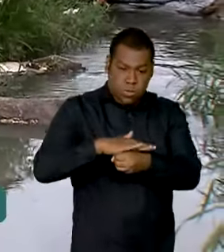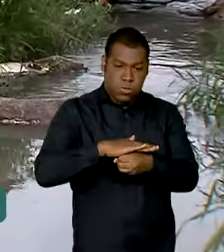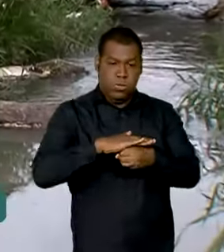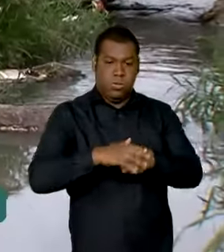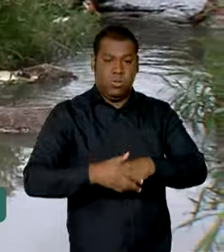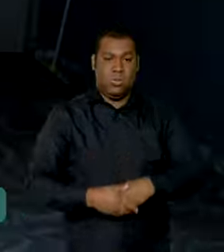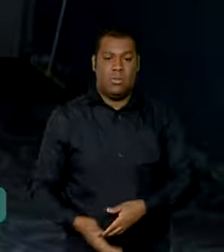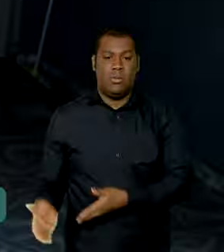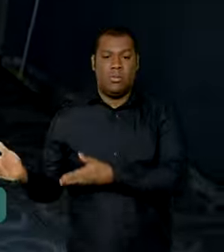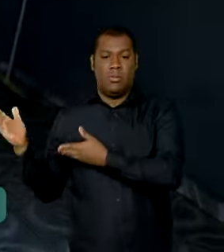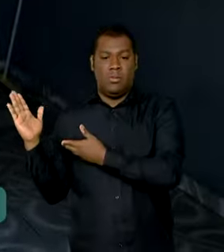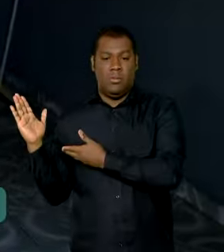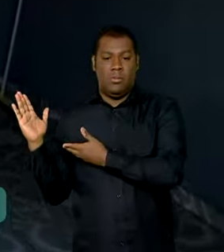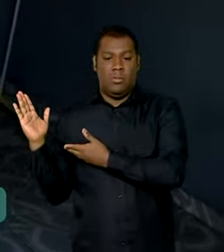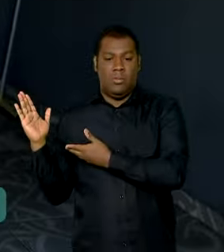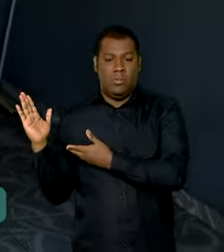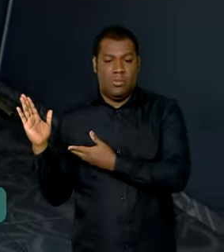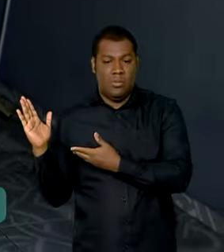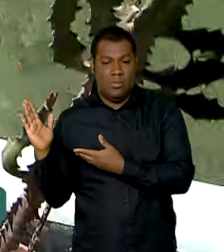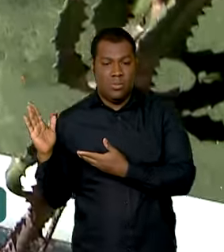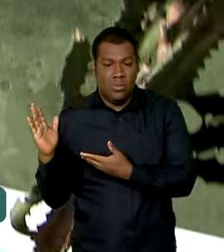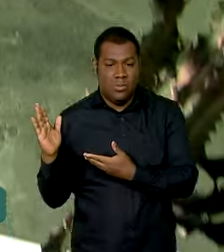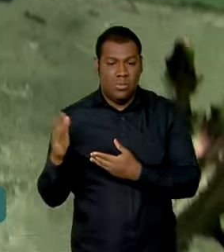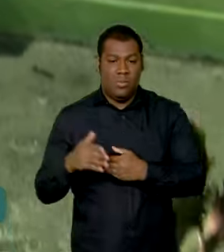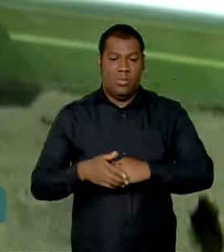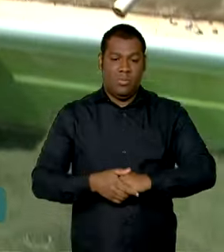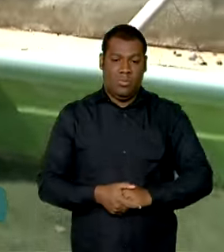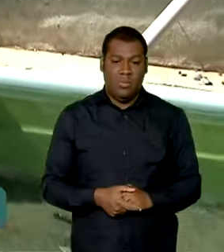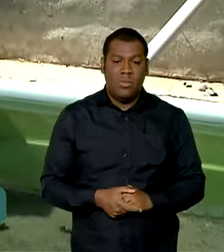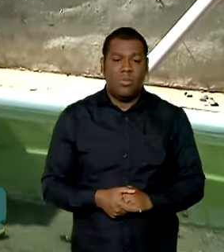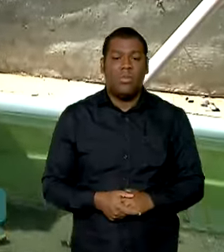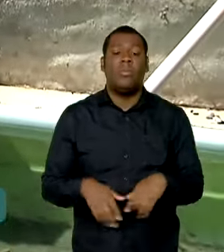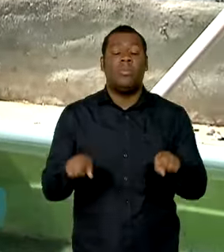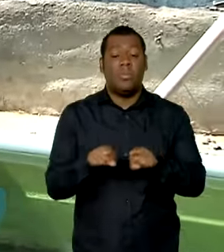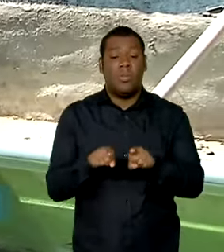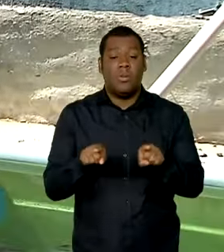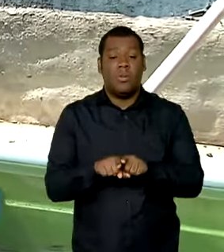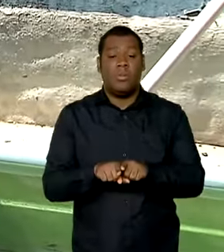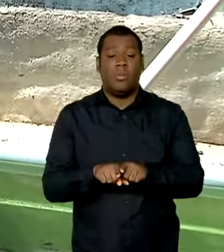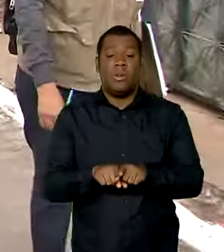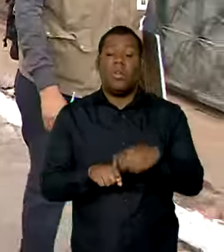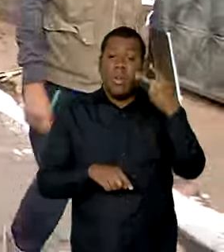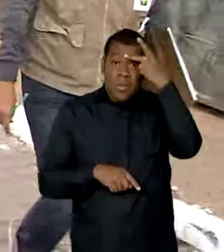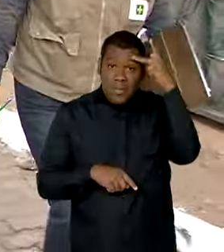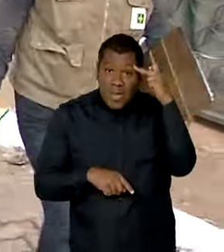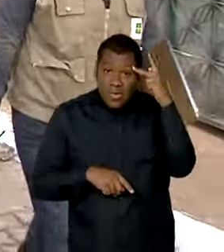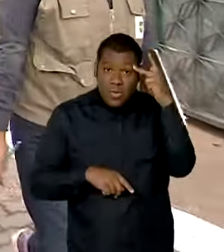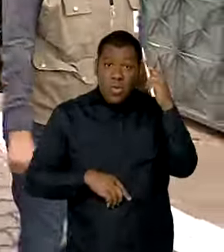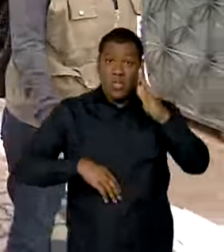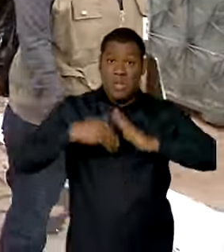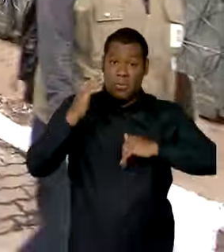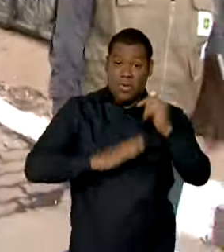desobstrução de calhas, lajes e ralos, além de permitir a entrada dos agentes da fiscalização.